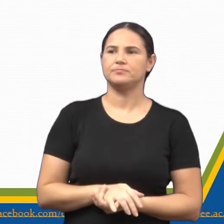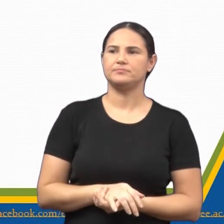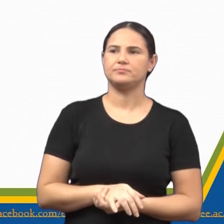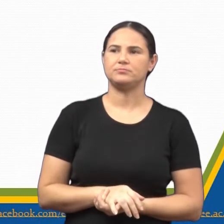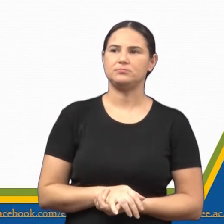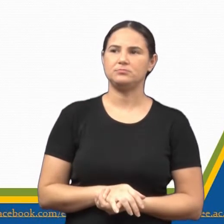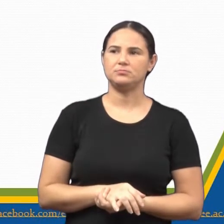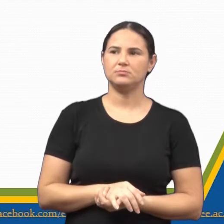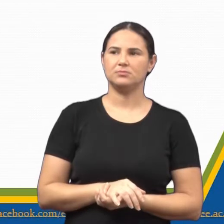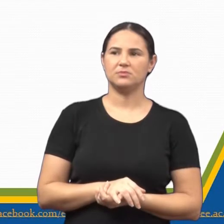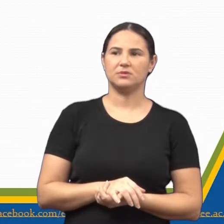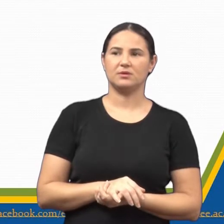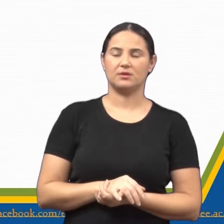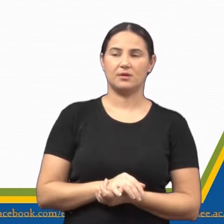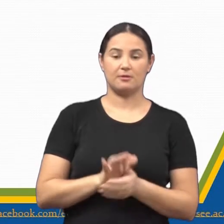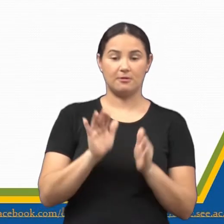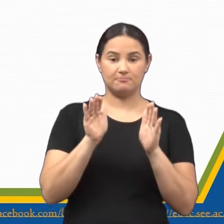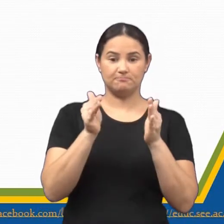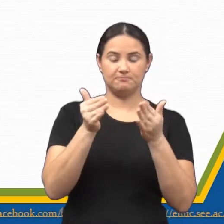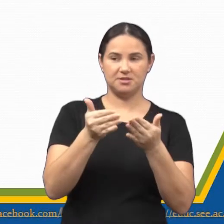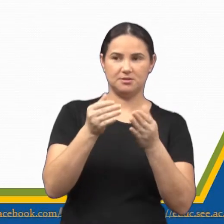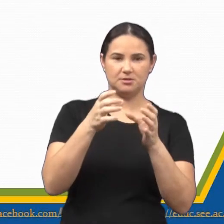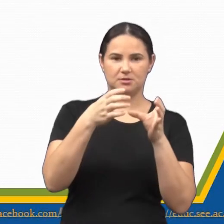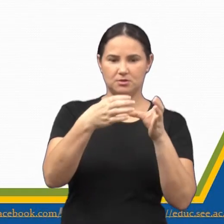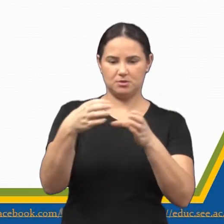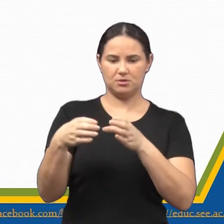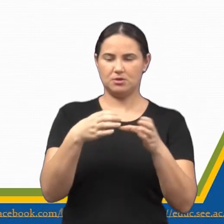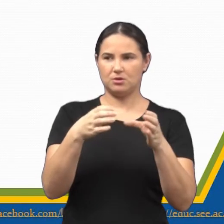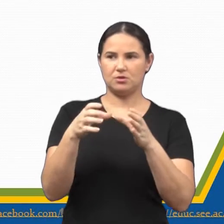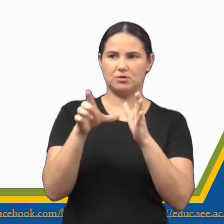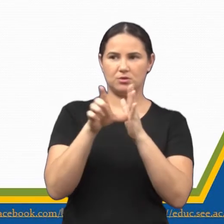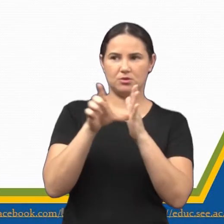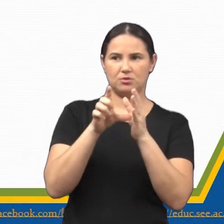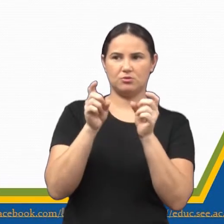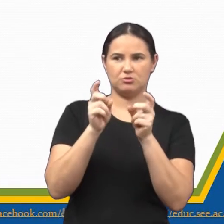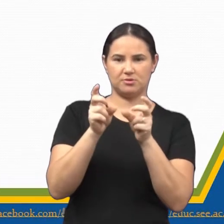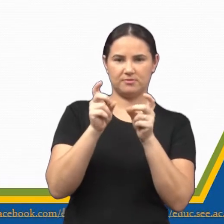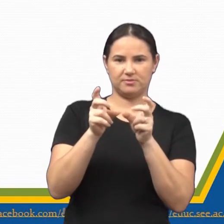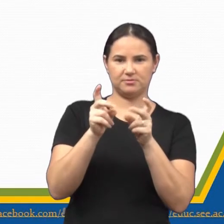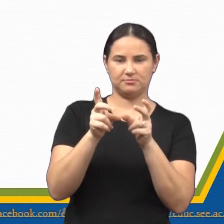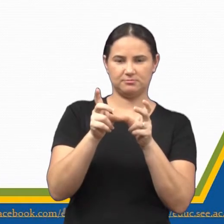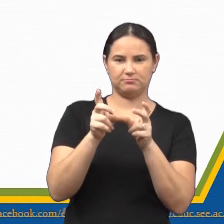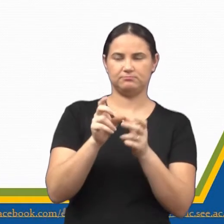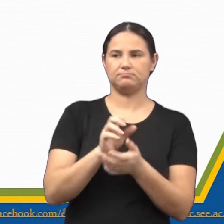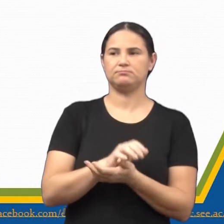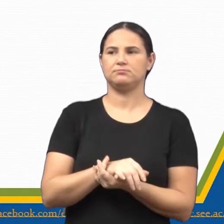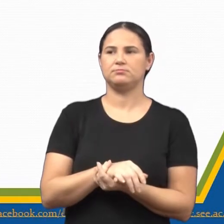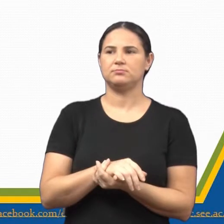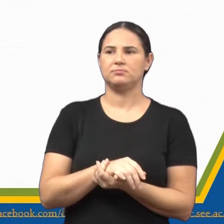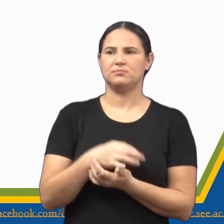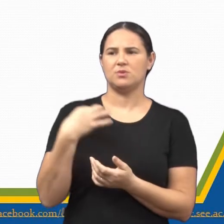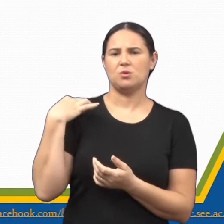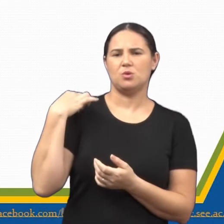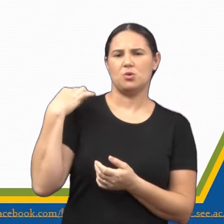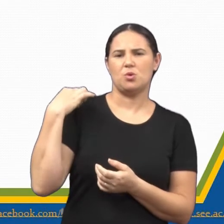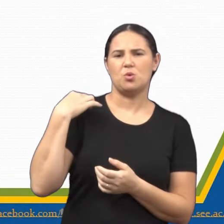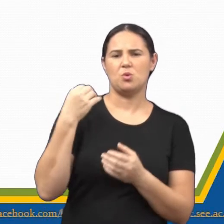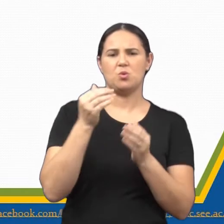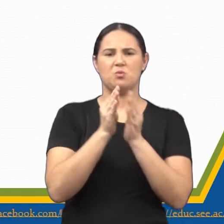principalmente de comércios. As ruas nesses bairros são repletas de lojas. De roupas,